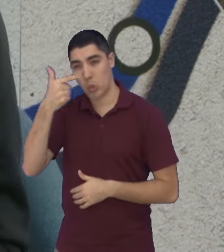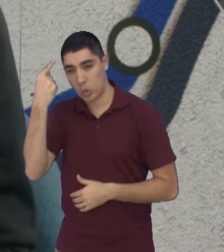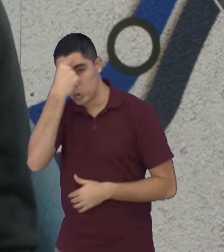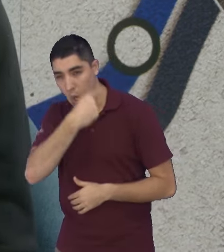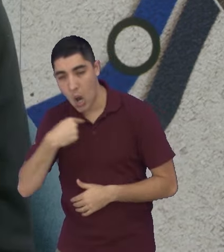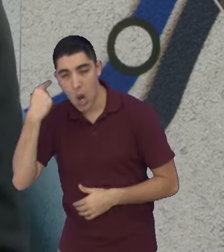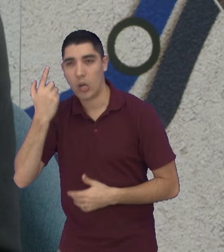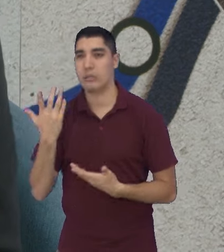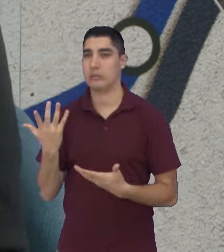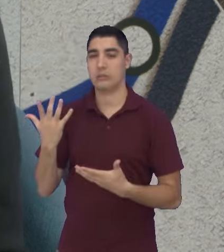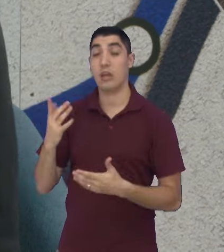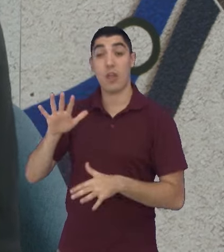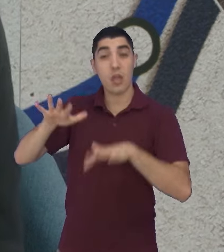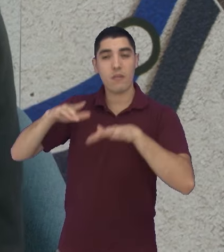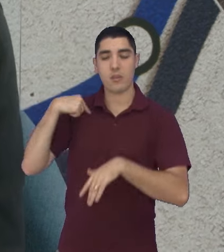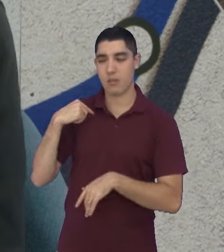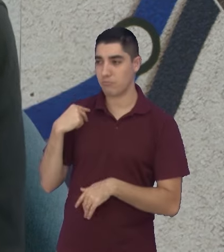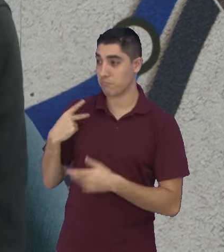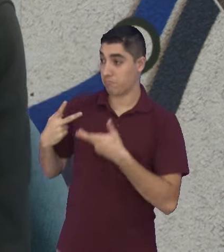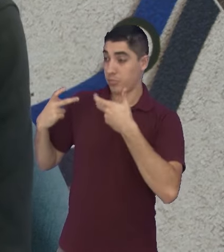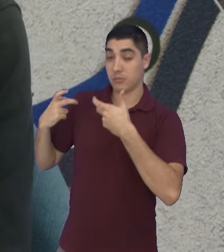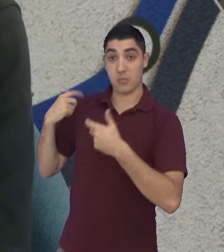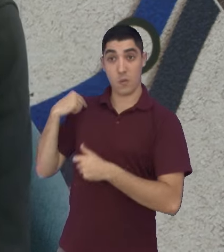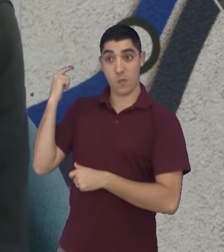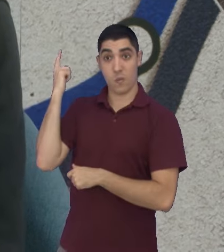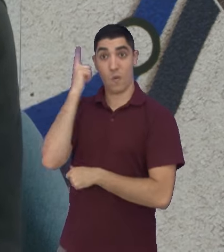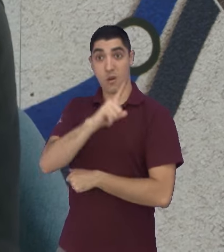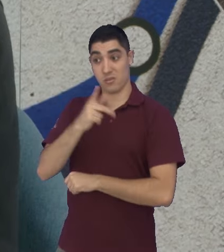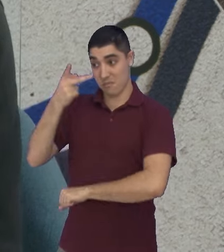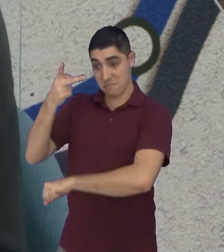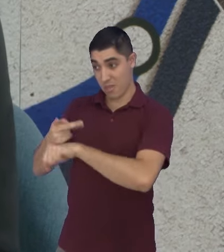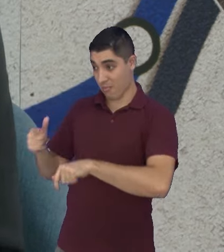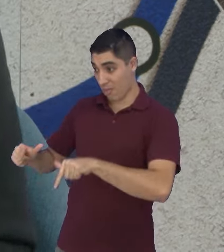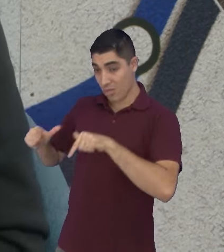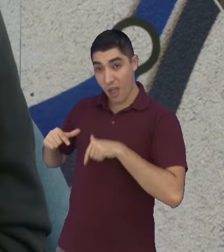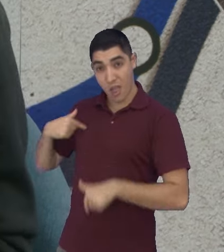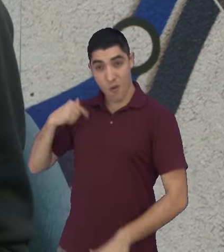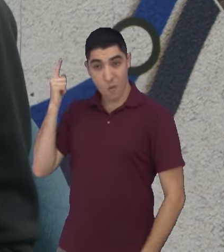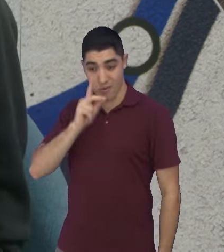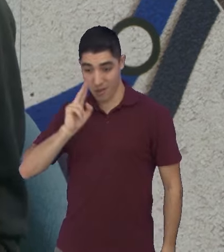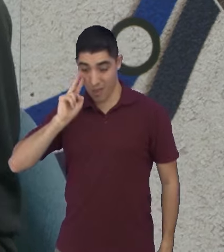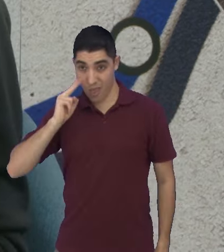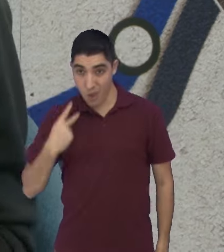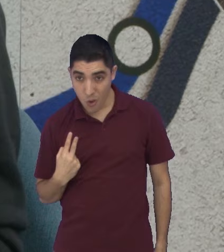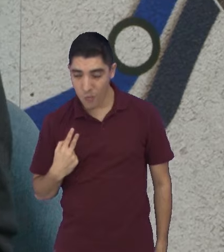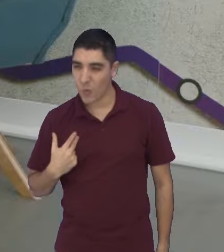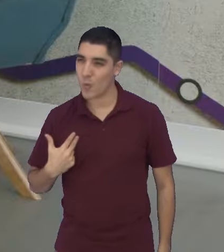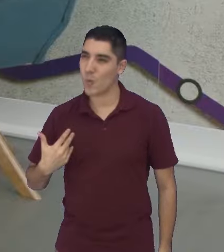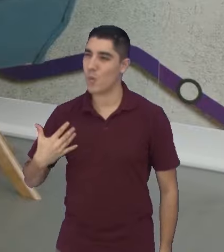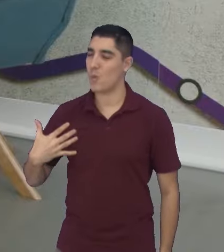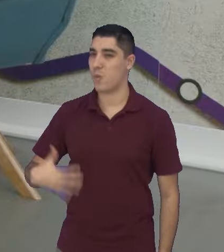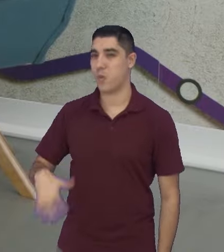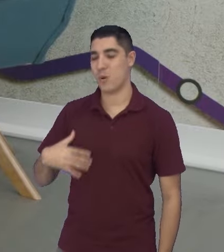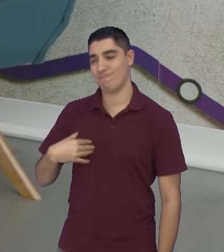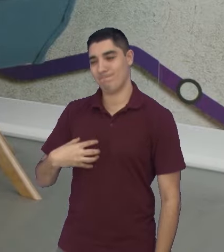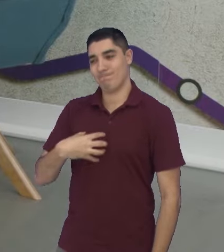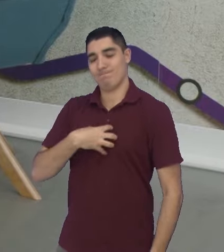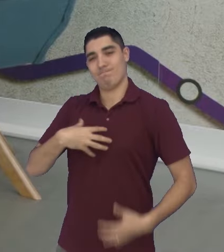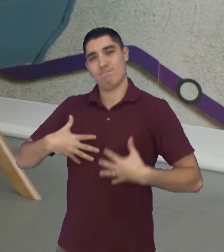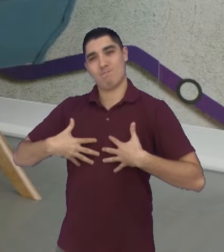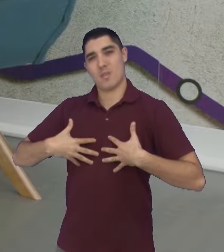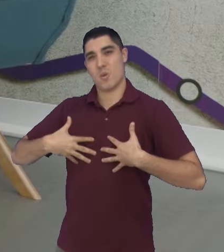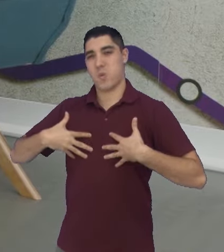olha para trás, que você ganha um prêmio e você vê que você foi reconhecido, não existe maior gratificação do seu serviço.